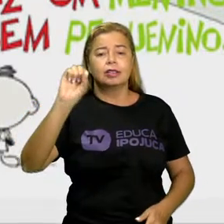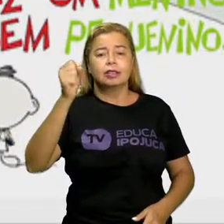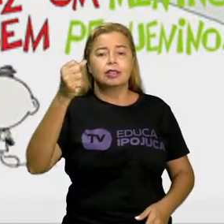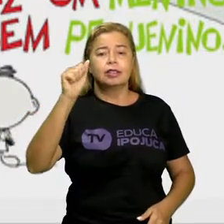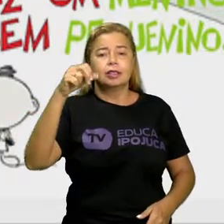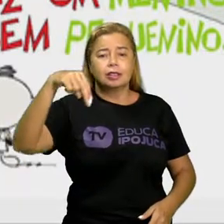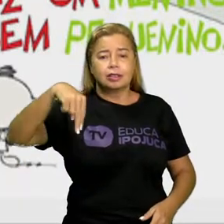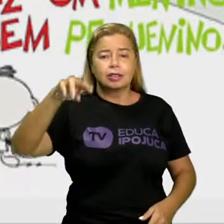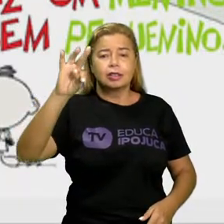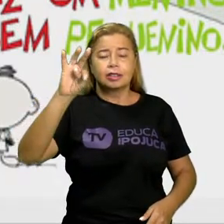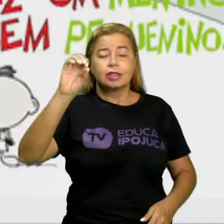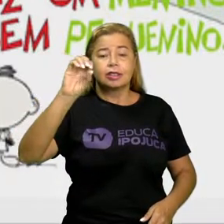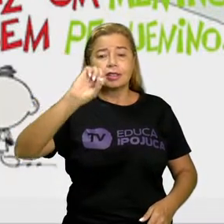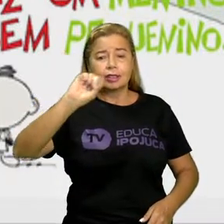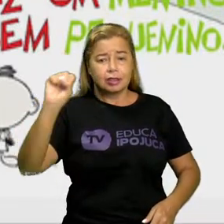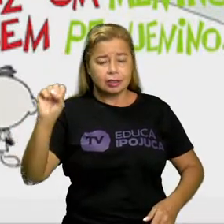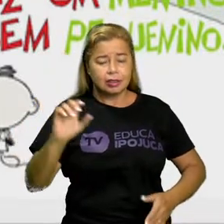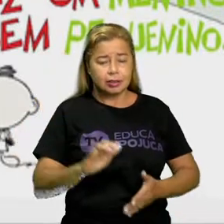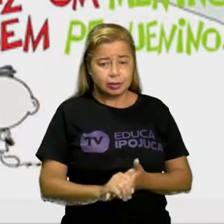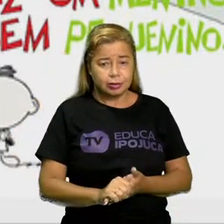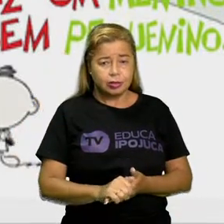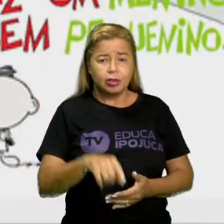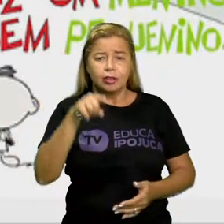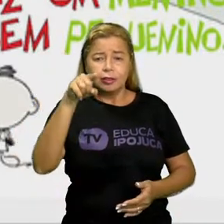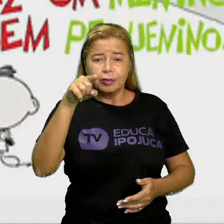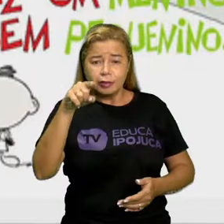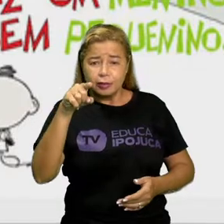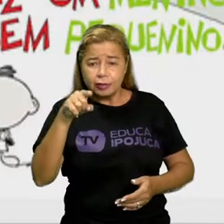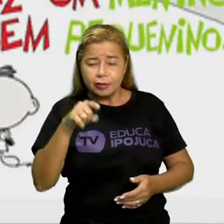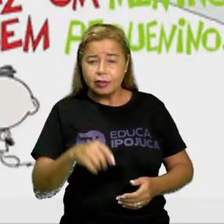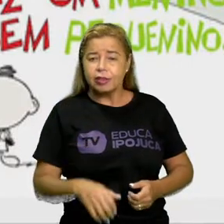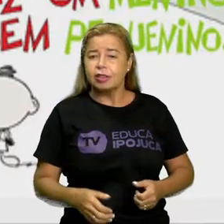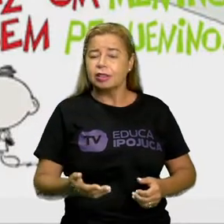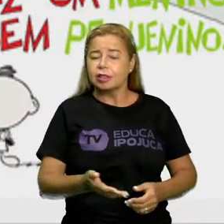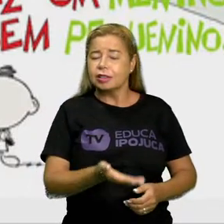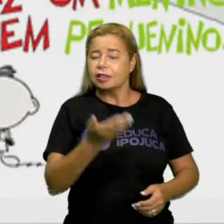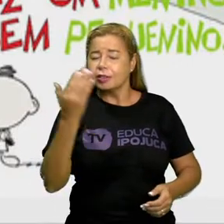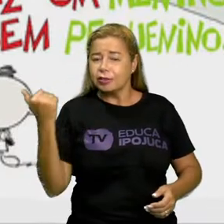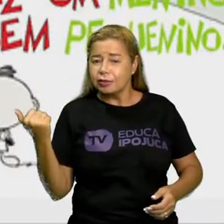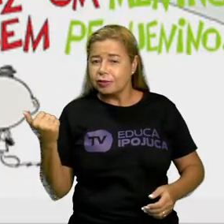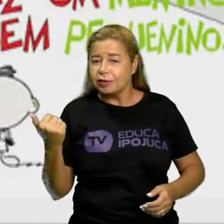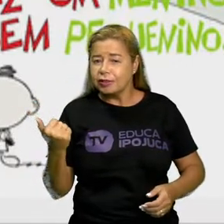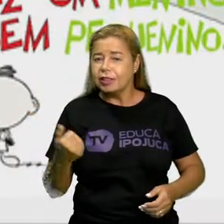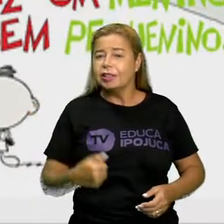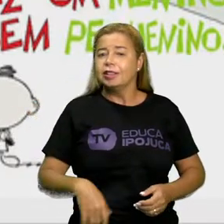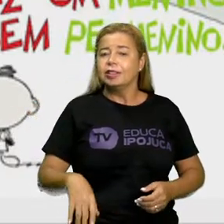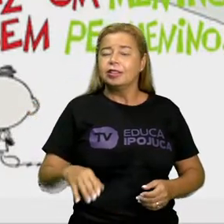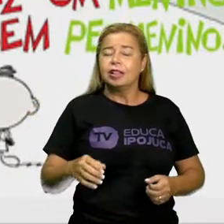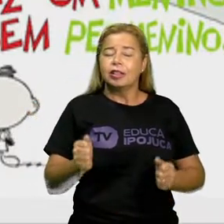viajar no mundo da leitura e da imaginação? Vamos comigo, então?